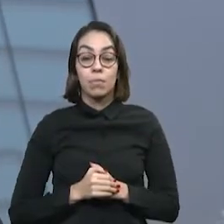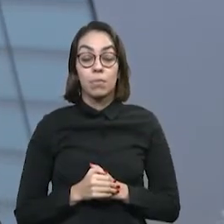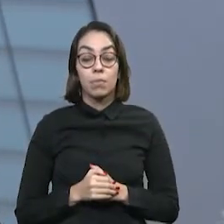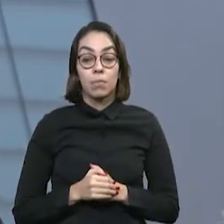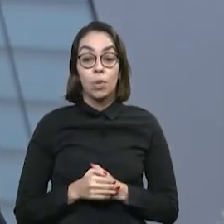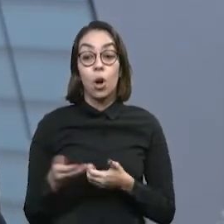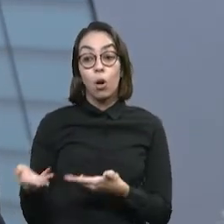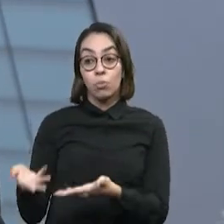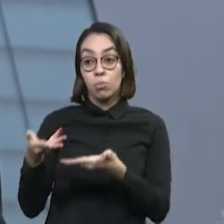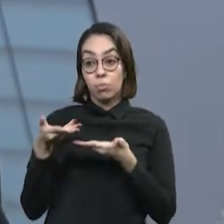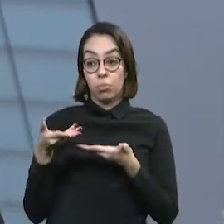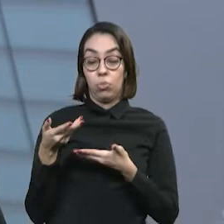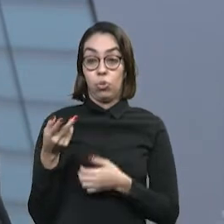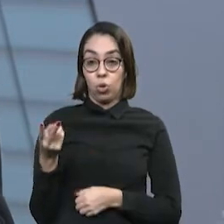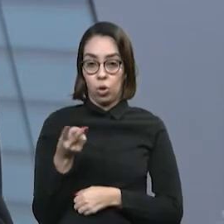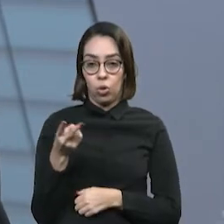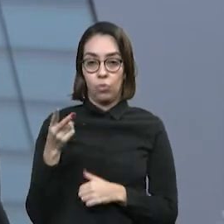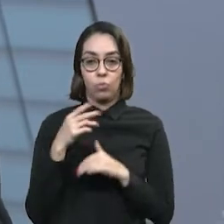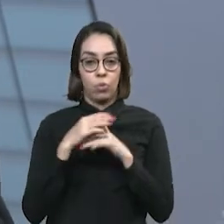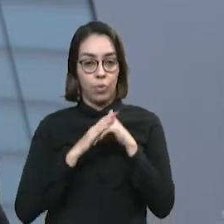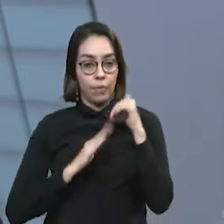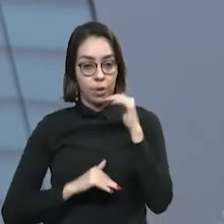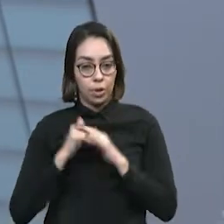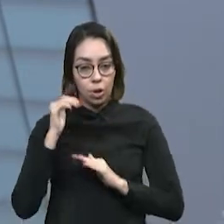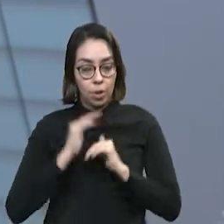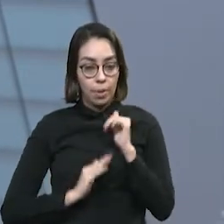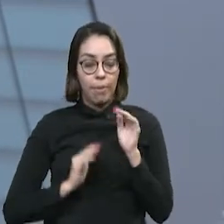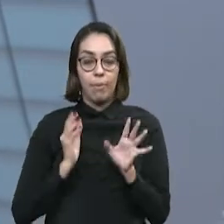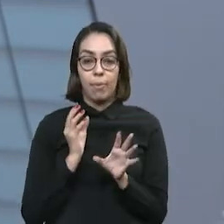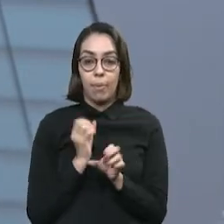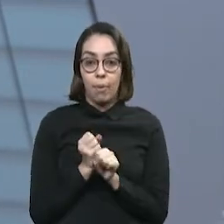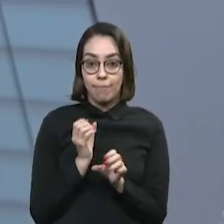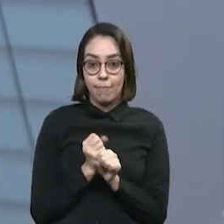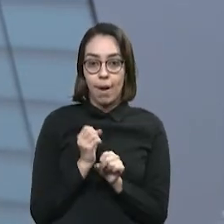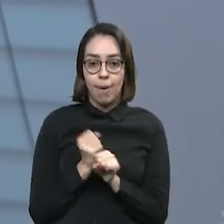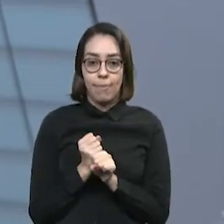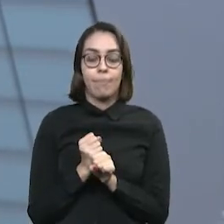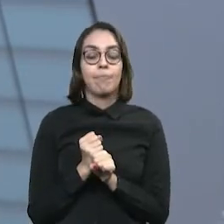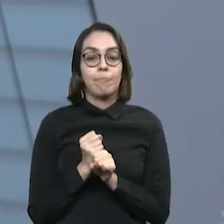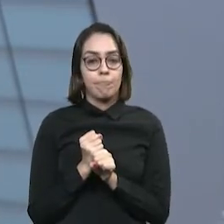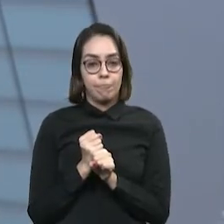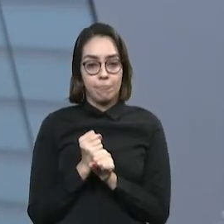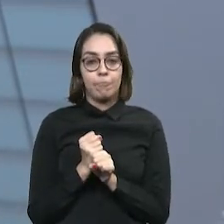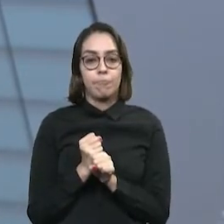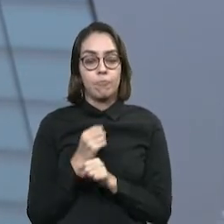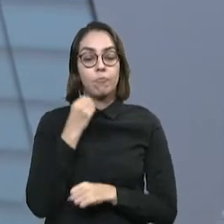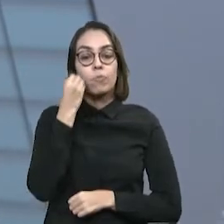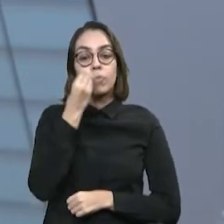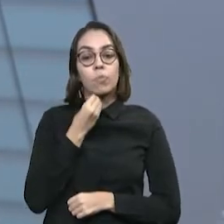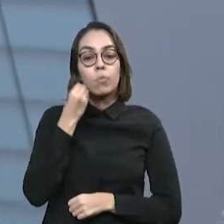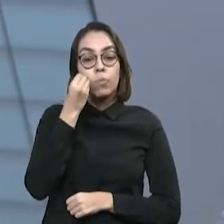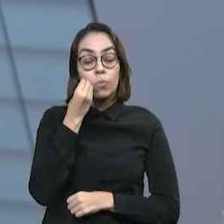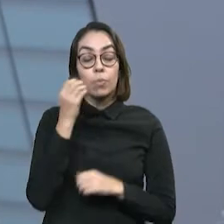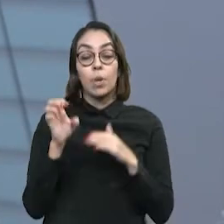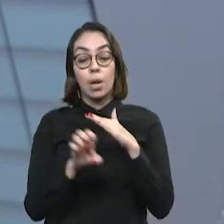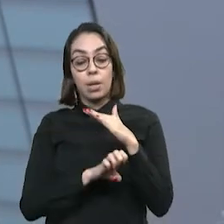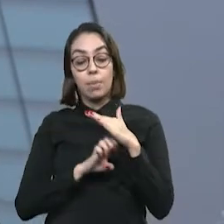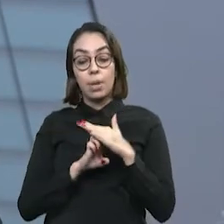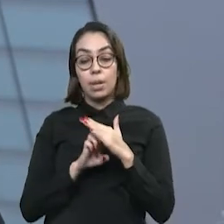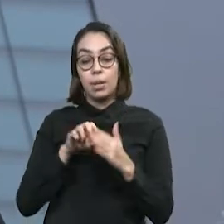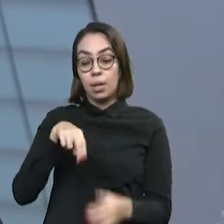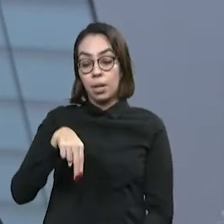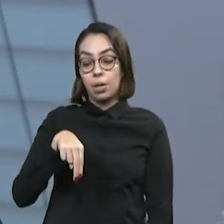contadores, eles são bambas na contabilidade da empresa MKF Contabilidade,